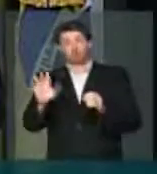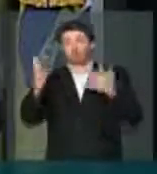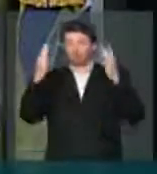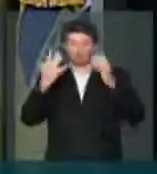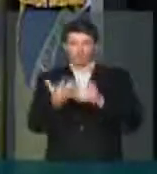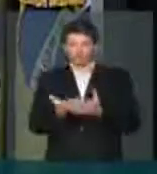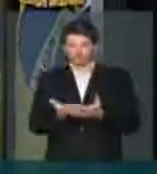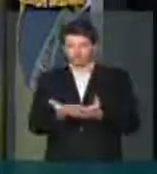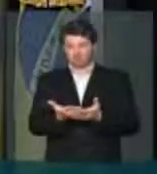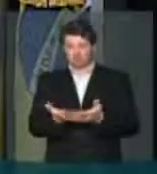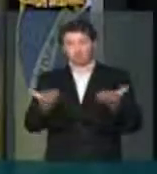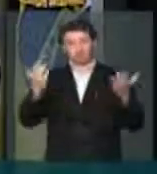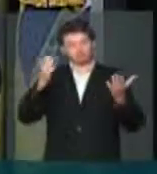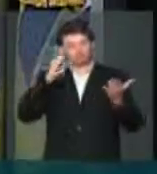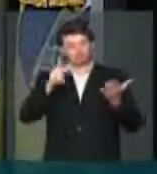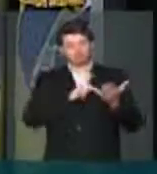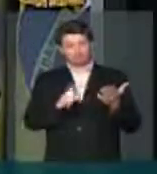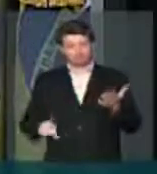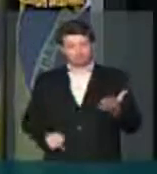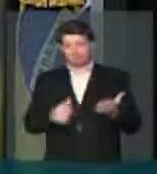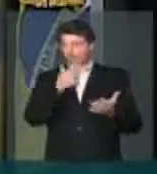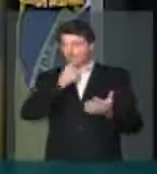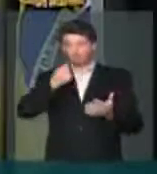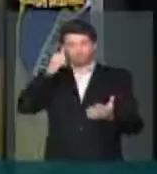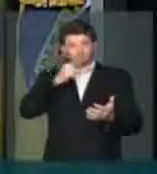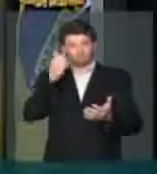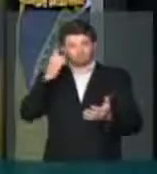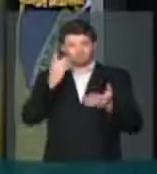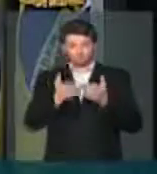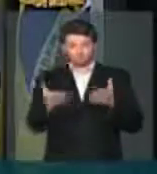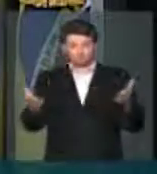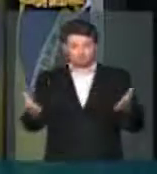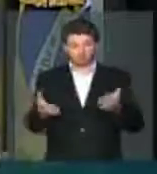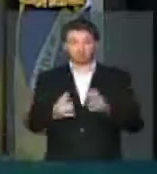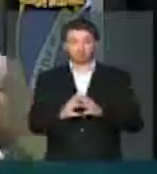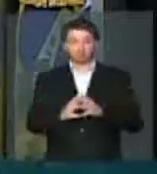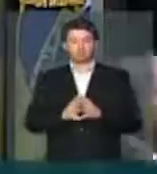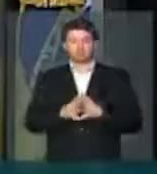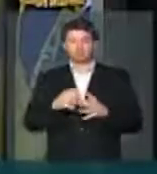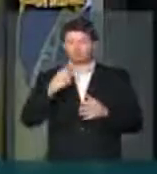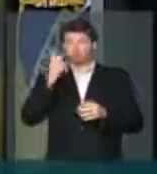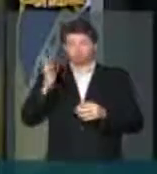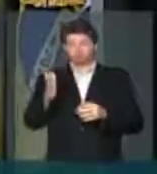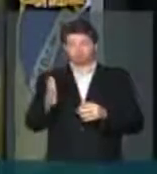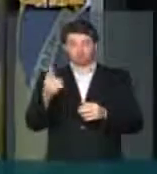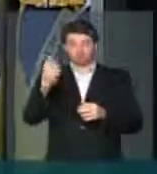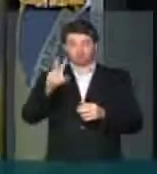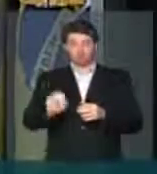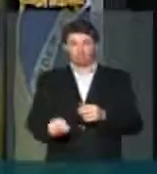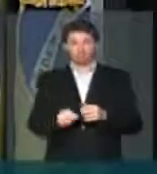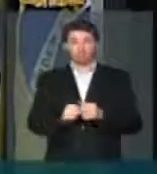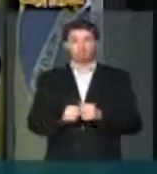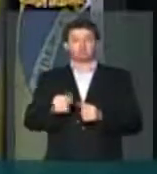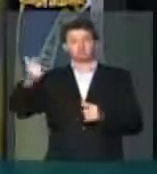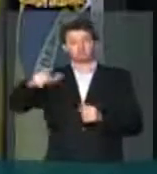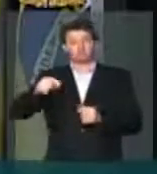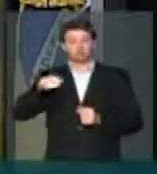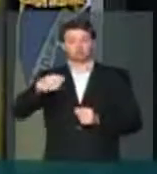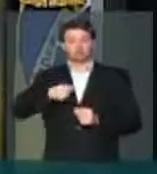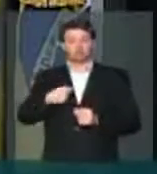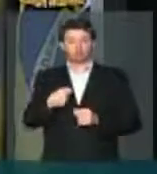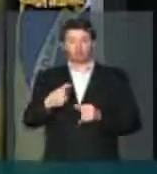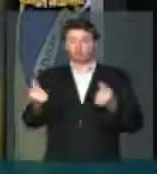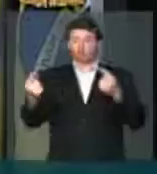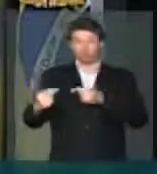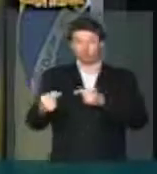Portanto, senhor presidente, senhoras e senhores, já disse aqui uma vez e repito, eu sou oposição ao